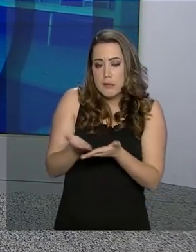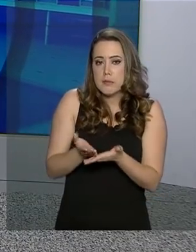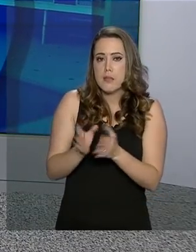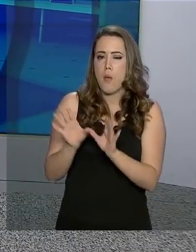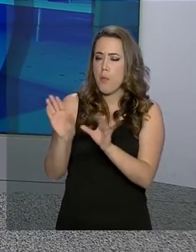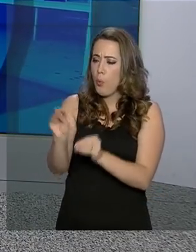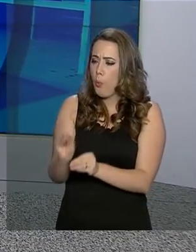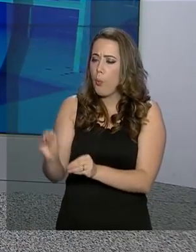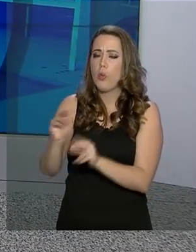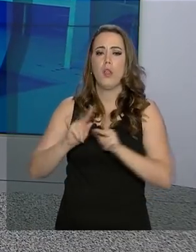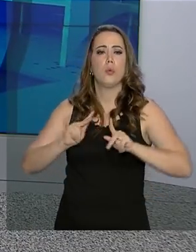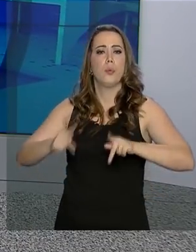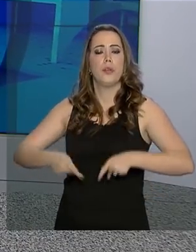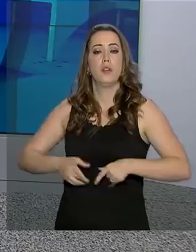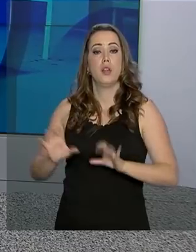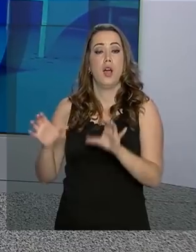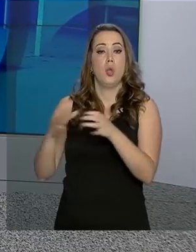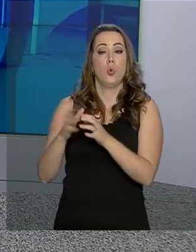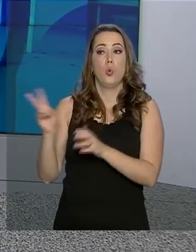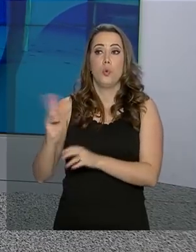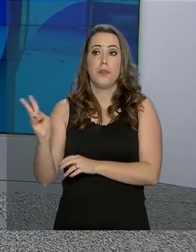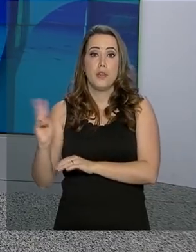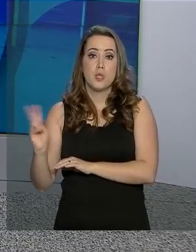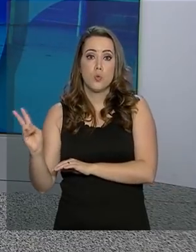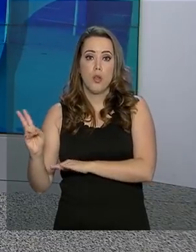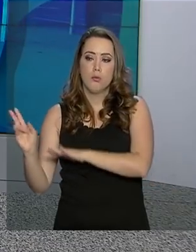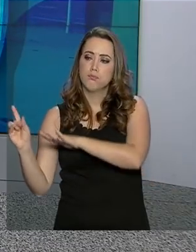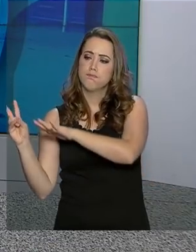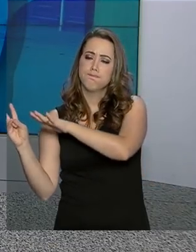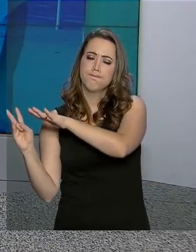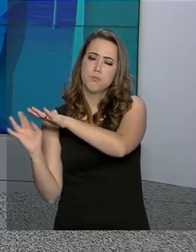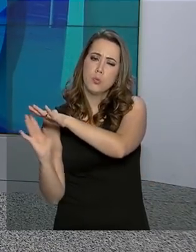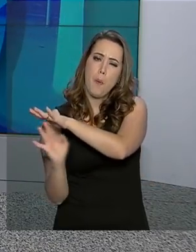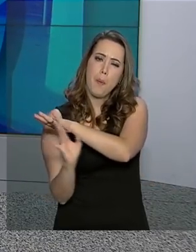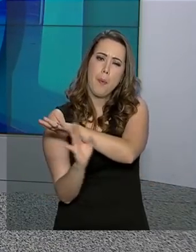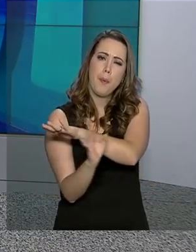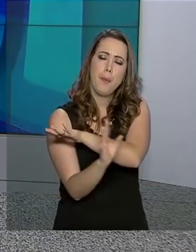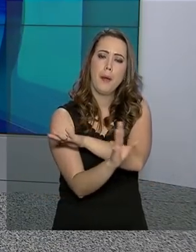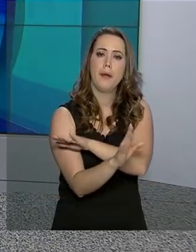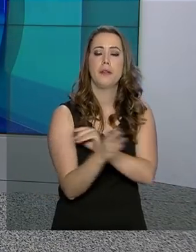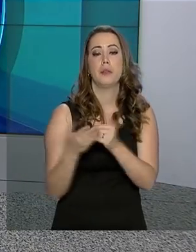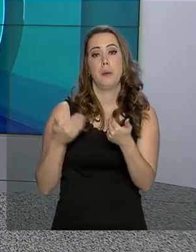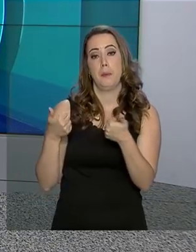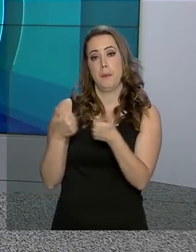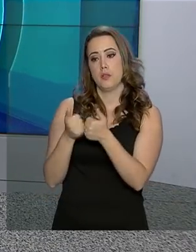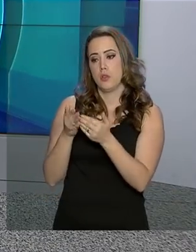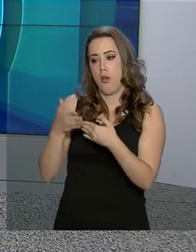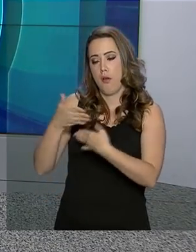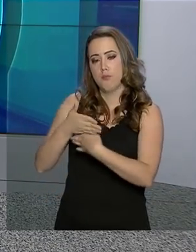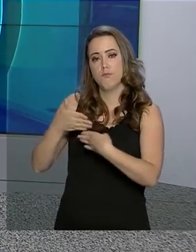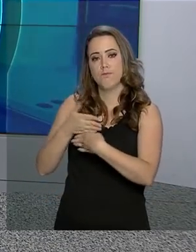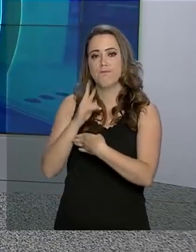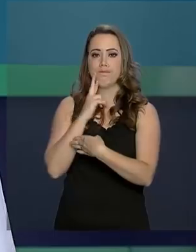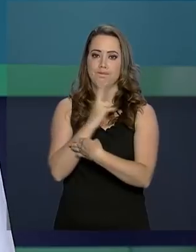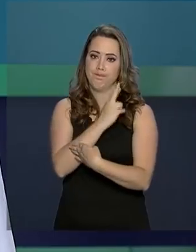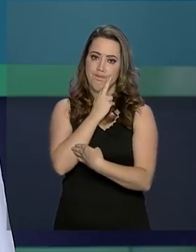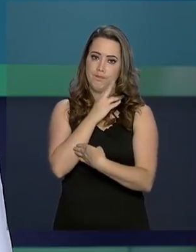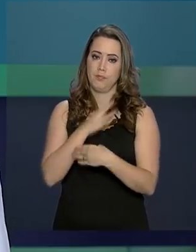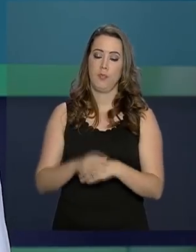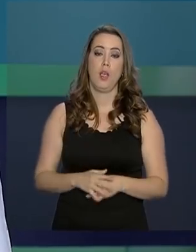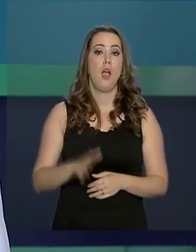humanitário aos imigrantes venezuelanos, que chegam ao Brasil principalmente pela fronteira com o estado de Roraima.